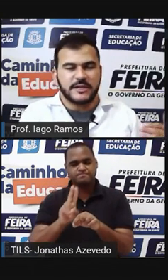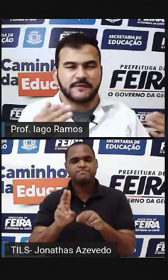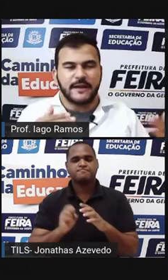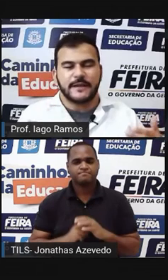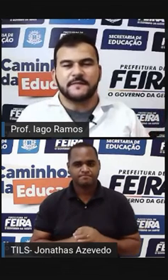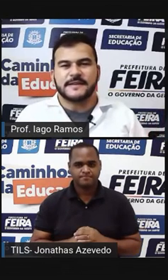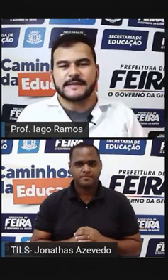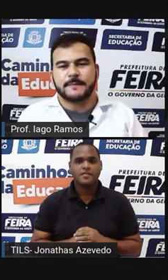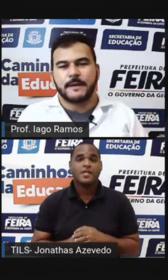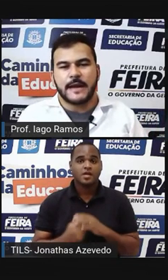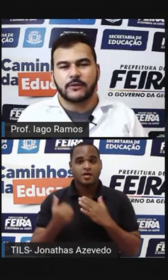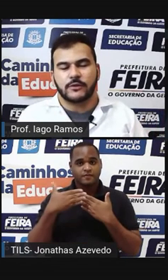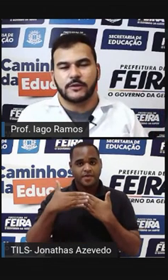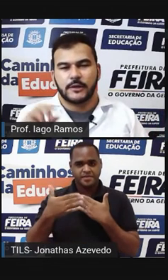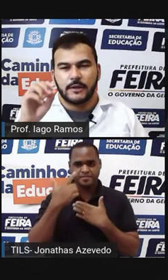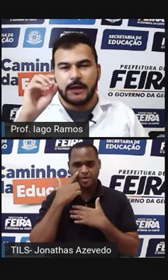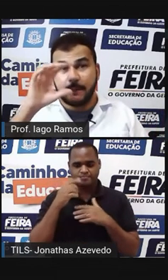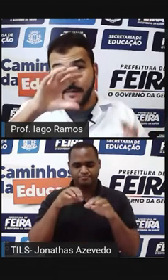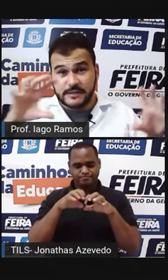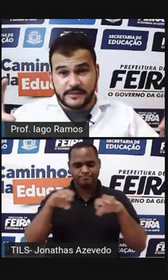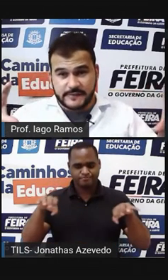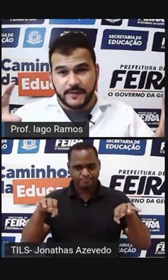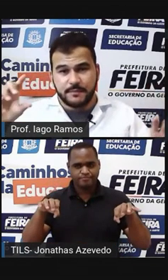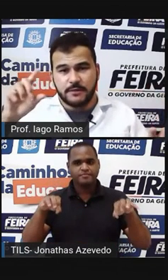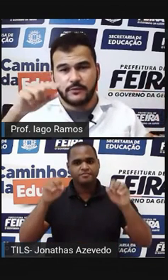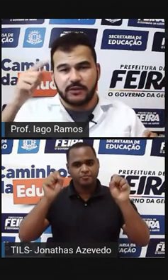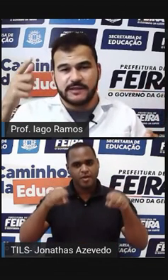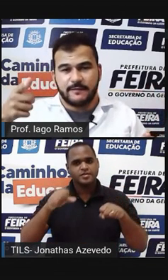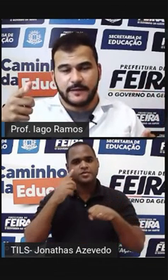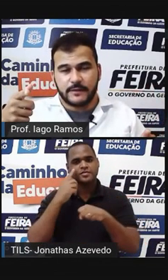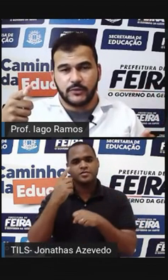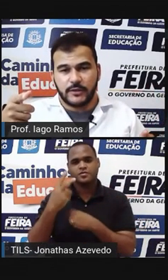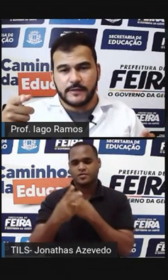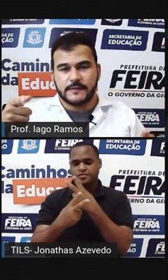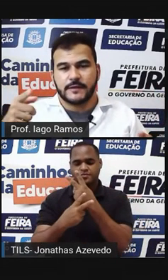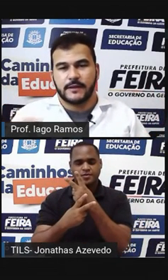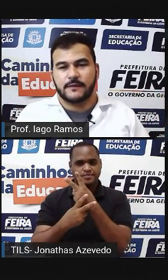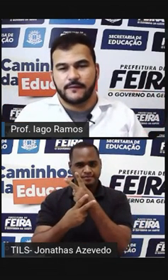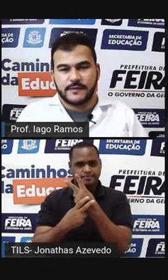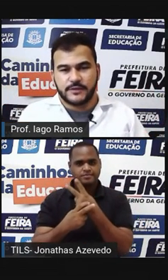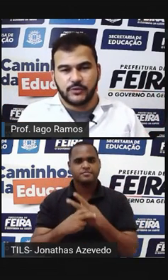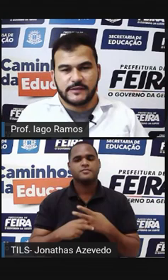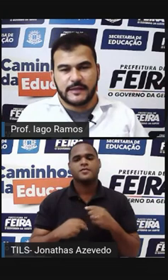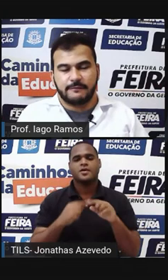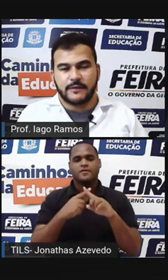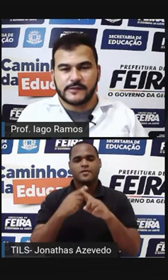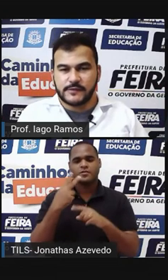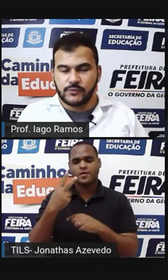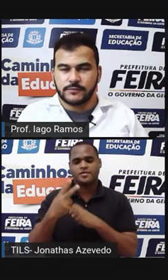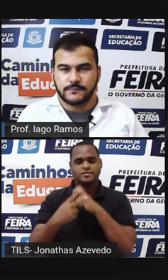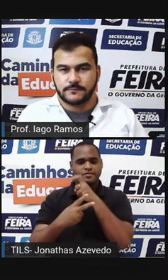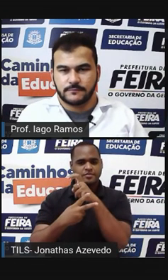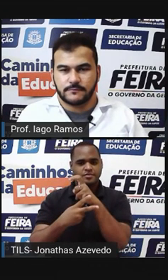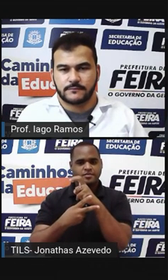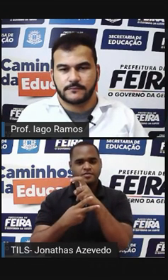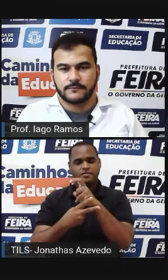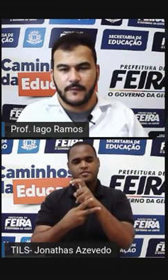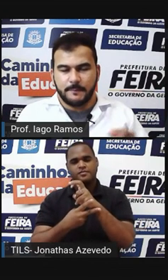Então a gente vai até fazer separado A parte de cima 2 elevado a 2 Vezes 2 elevado a 5